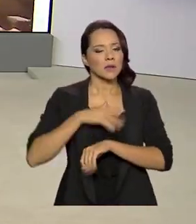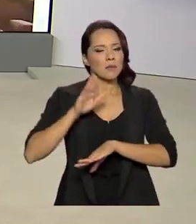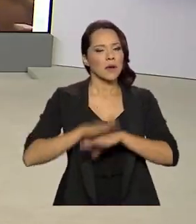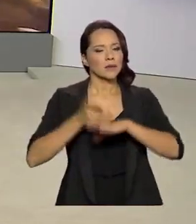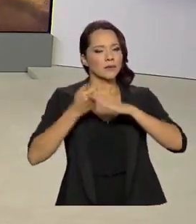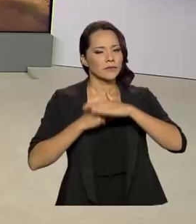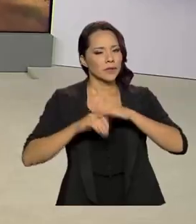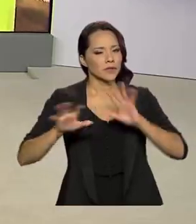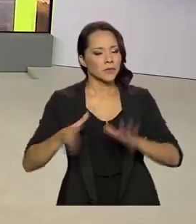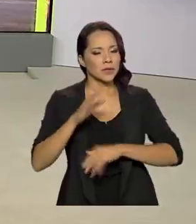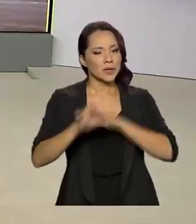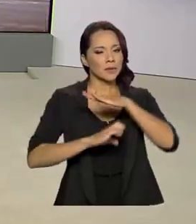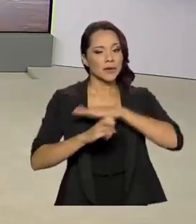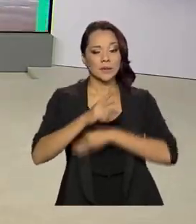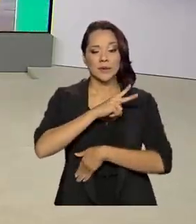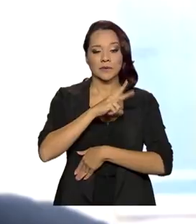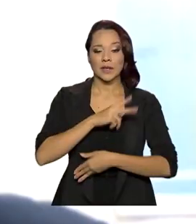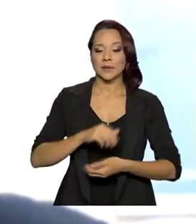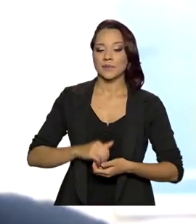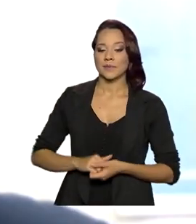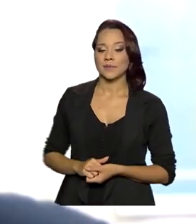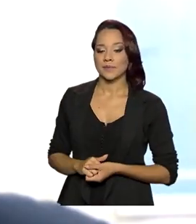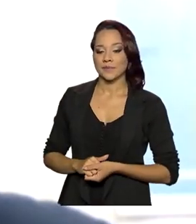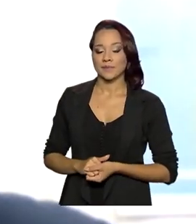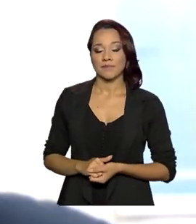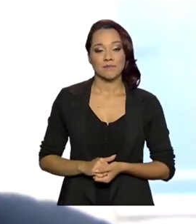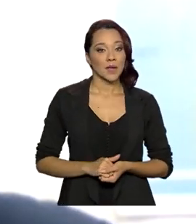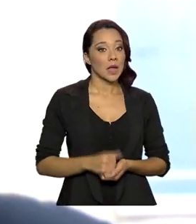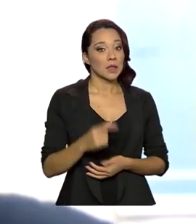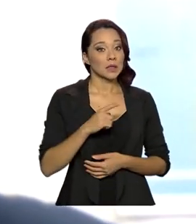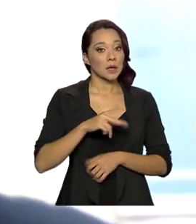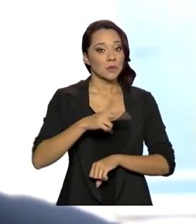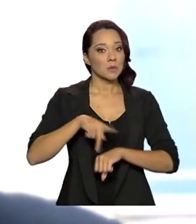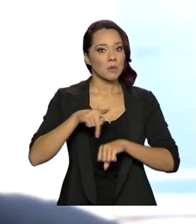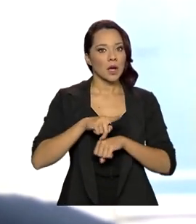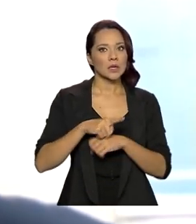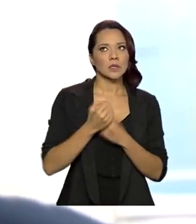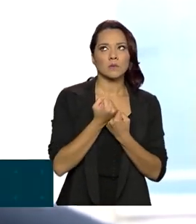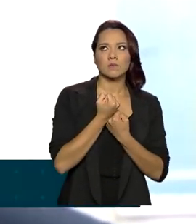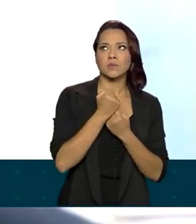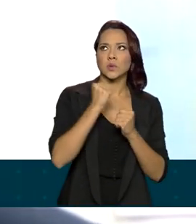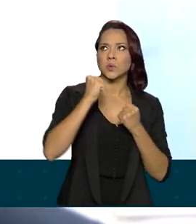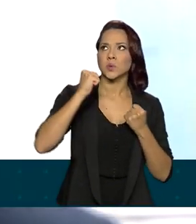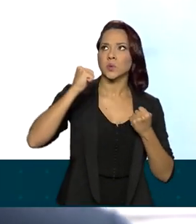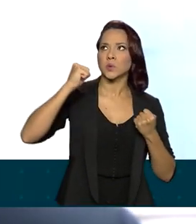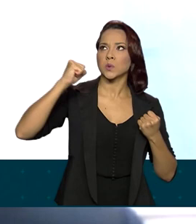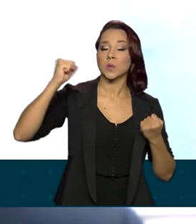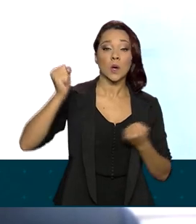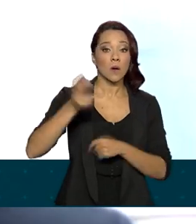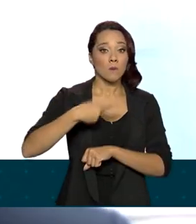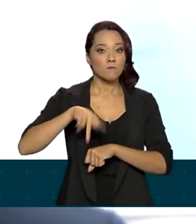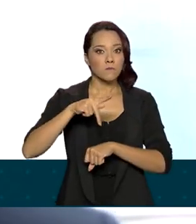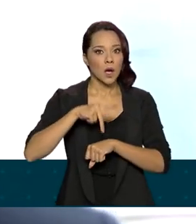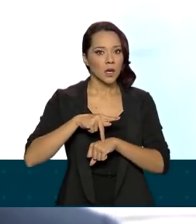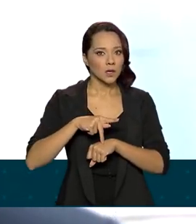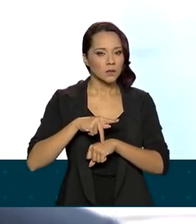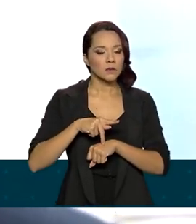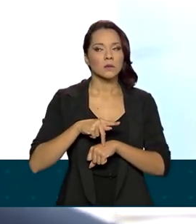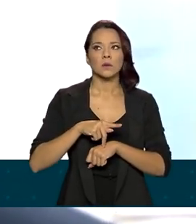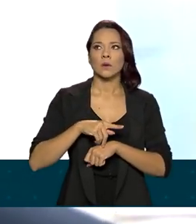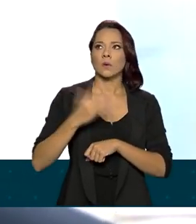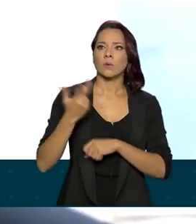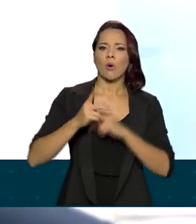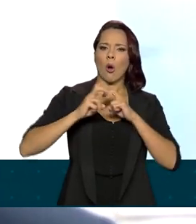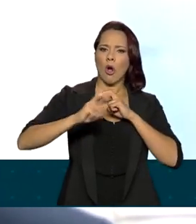investimentos da iniciativa privada. Temos um país de dimensões continentais, um país basicamente